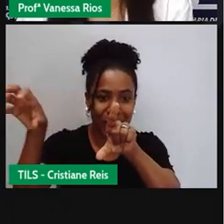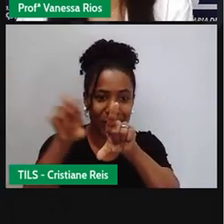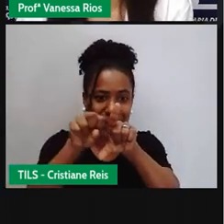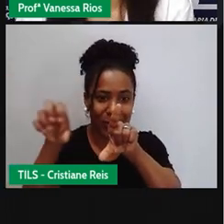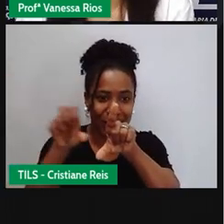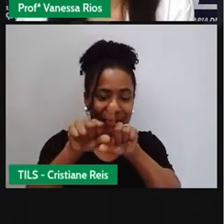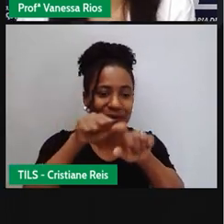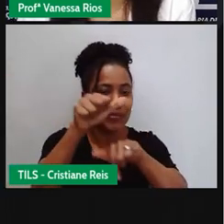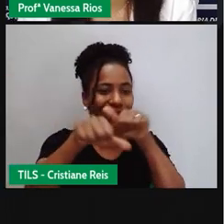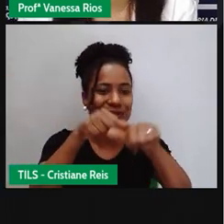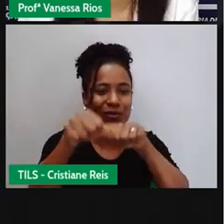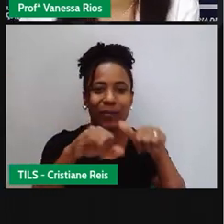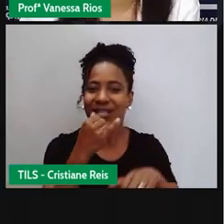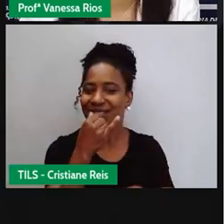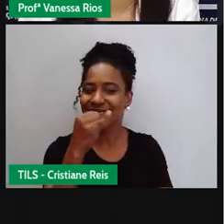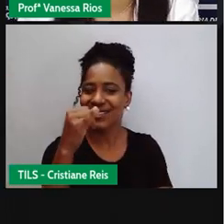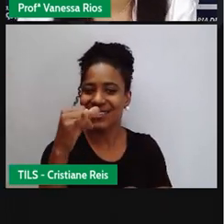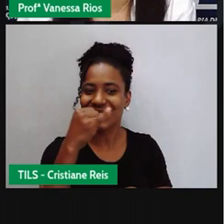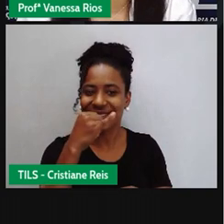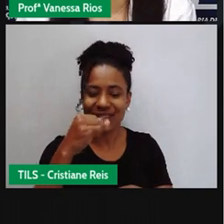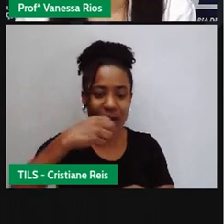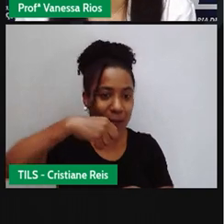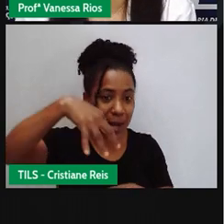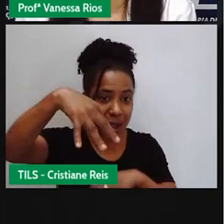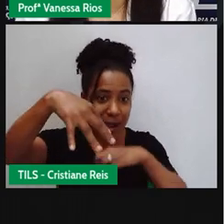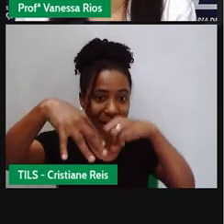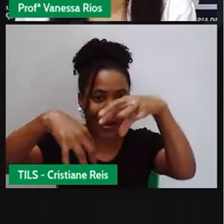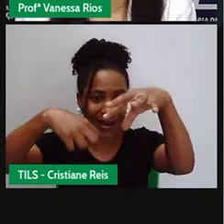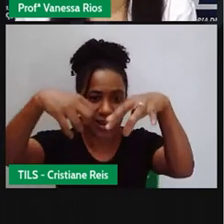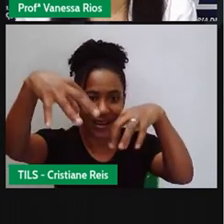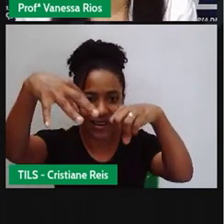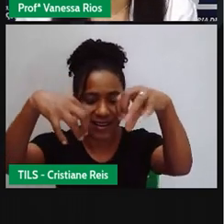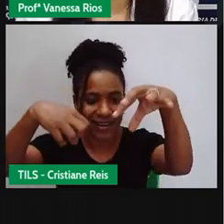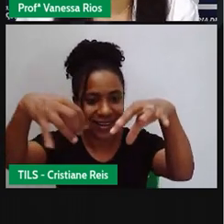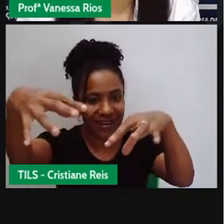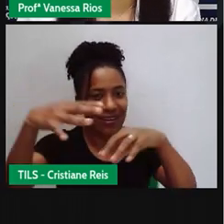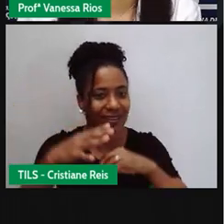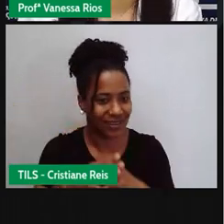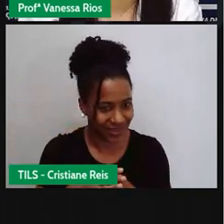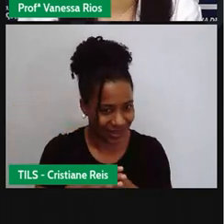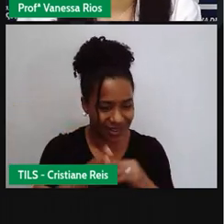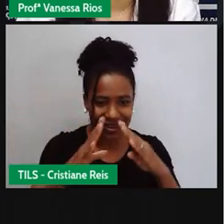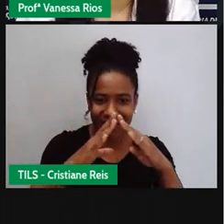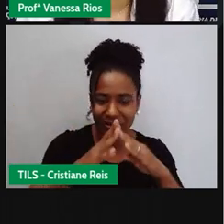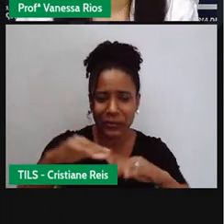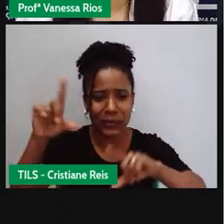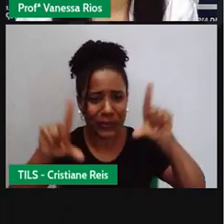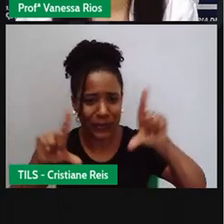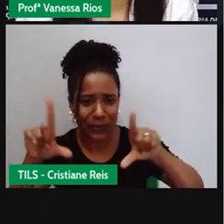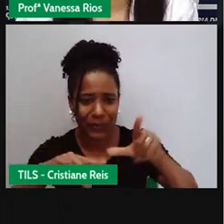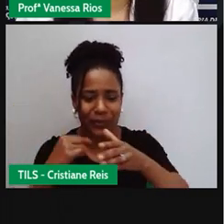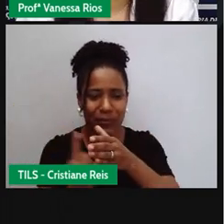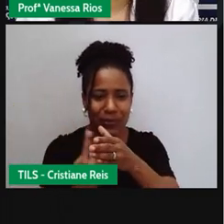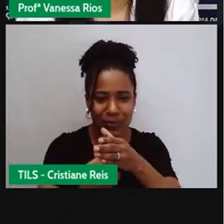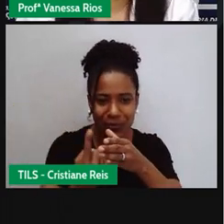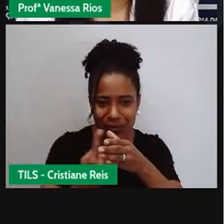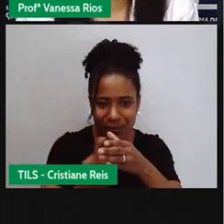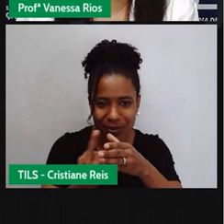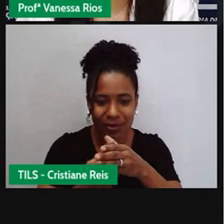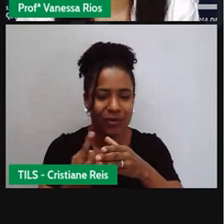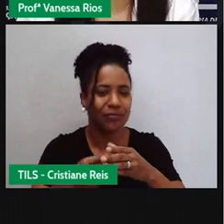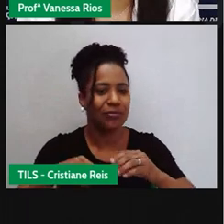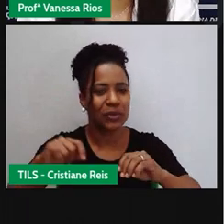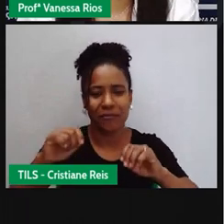elétrica. e elas passam a utilizar aí os eletrodomésticos, né, os eletroeletrônicos que